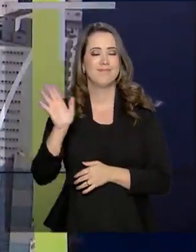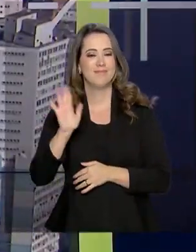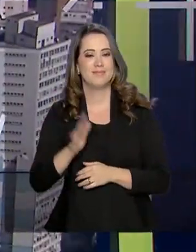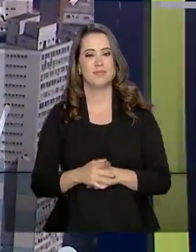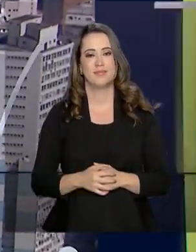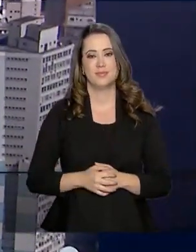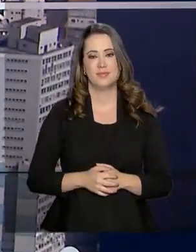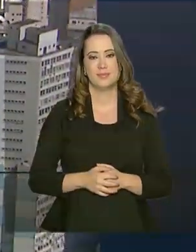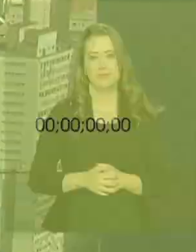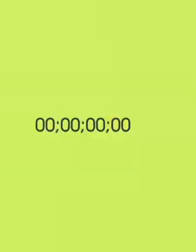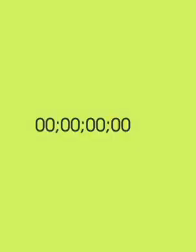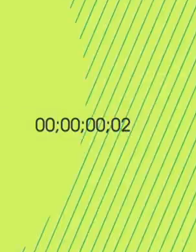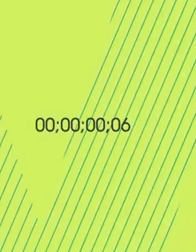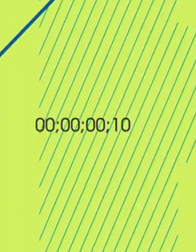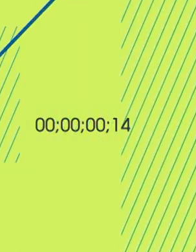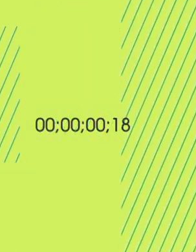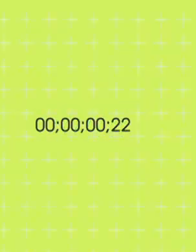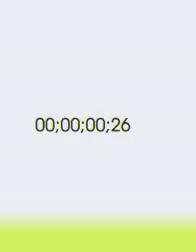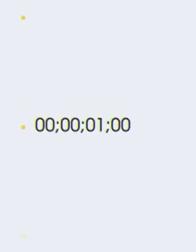edição!